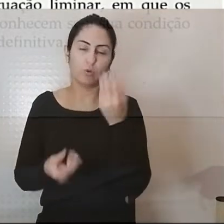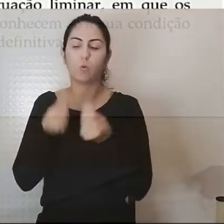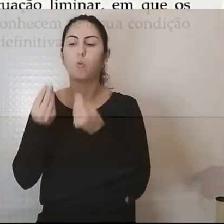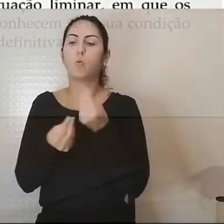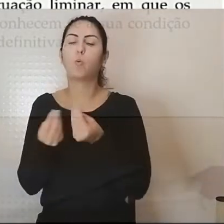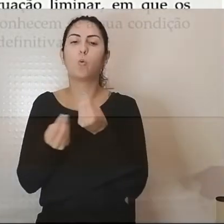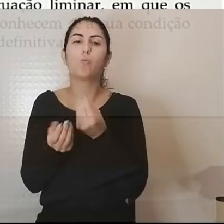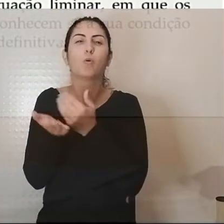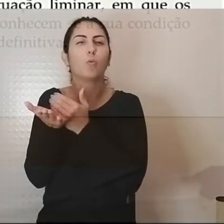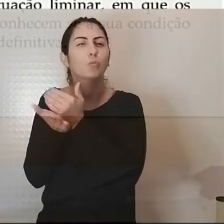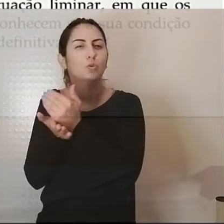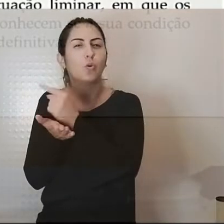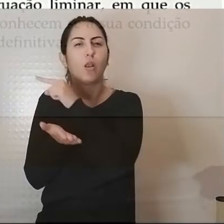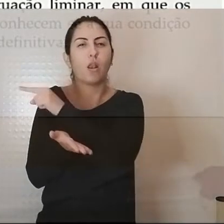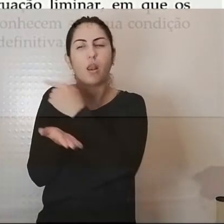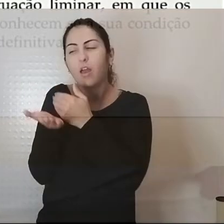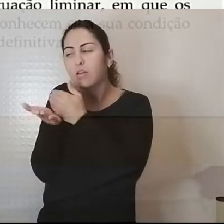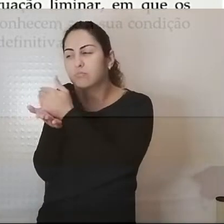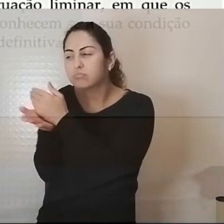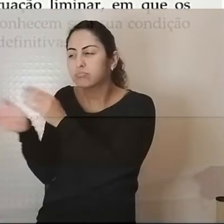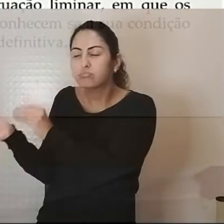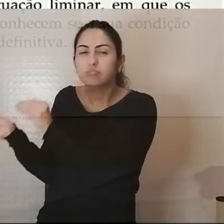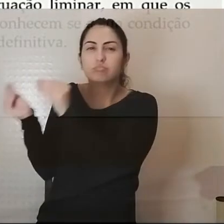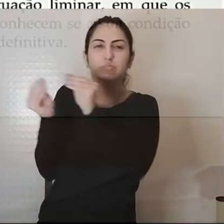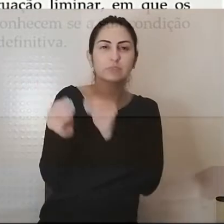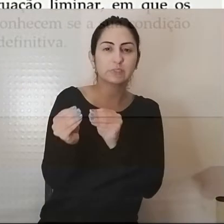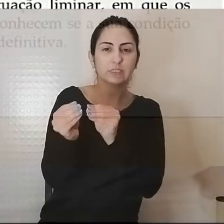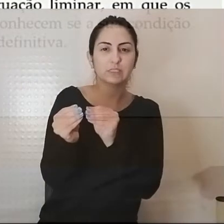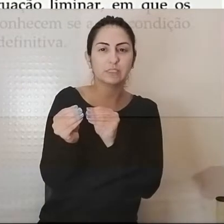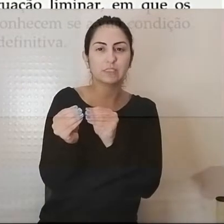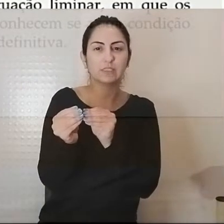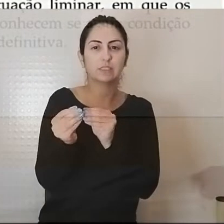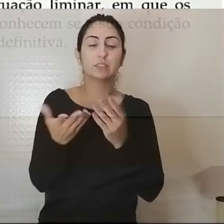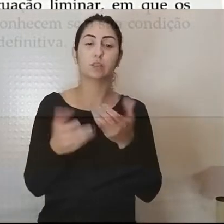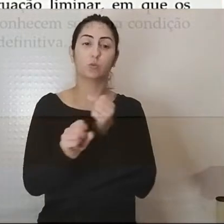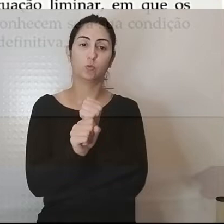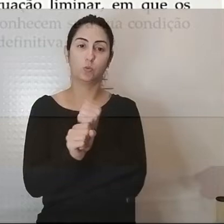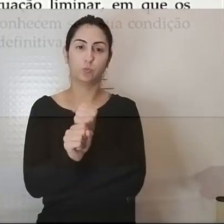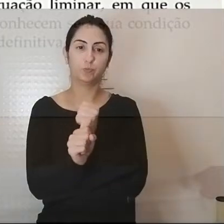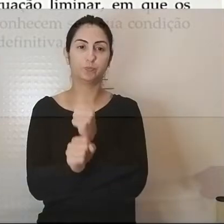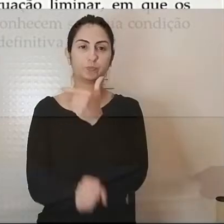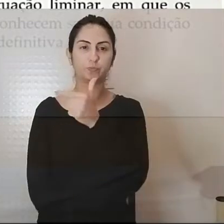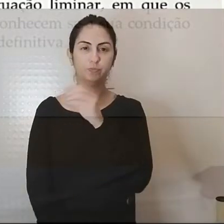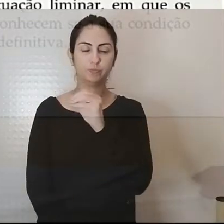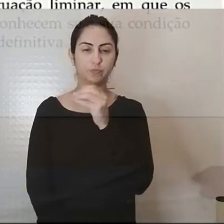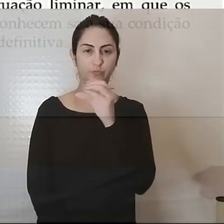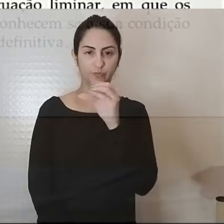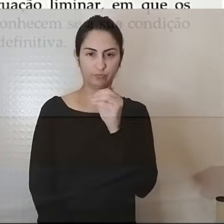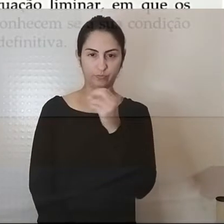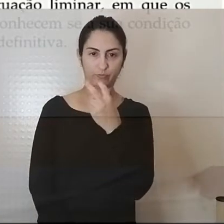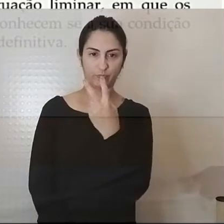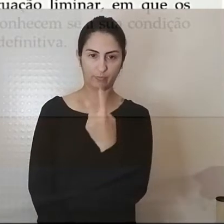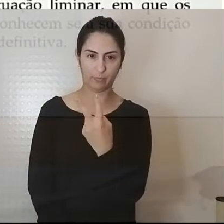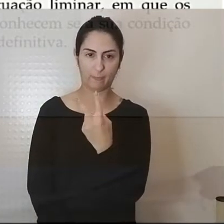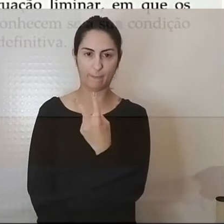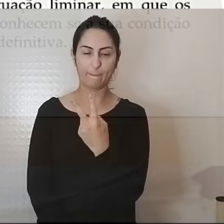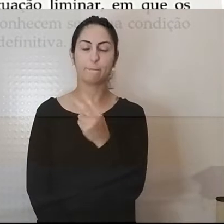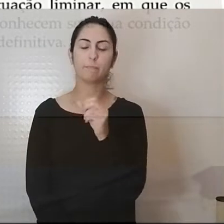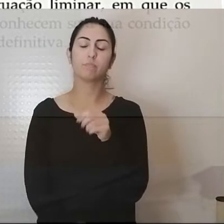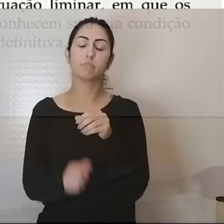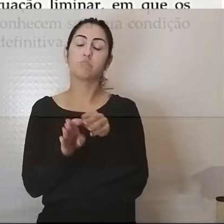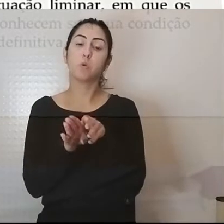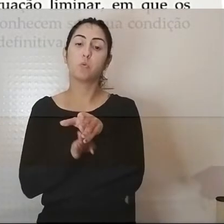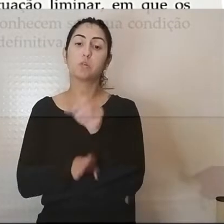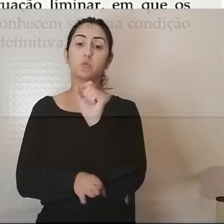territórios de refúgio Michel Agier em 2002 sugere que o deslocamento